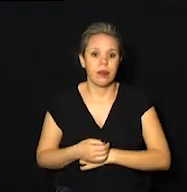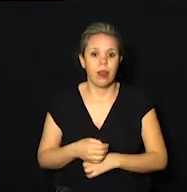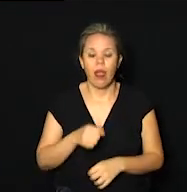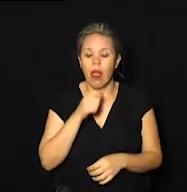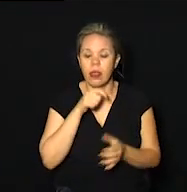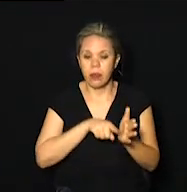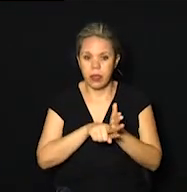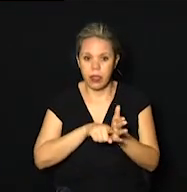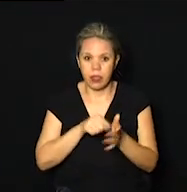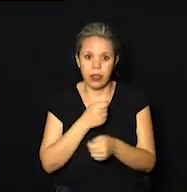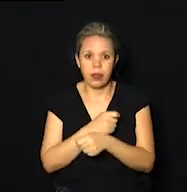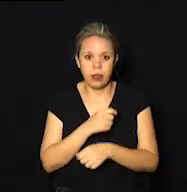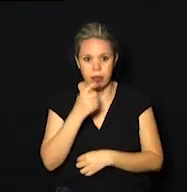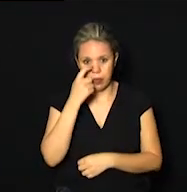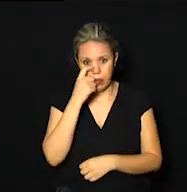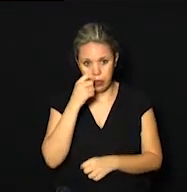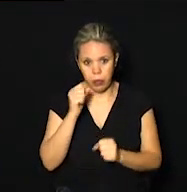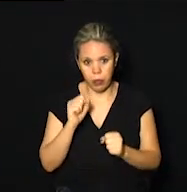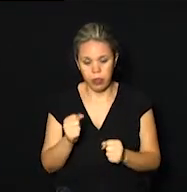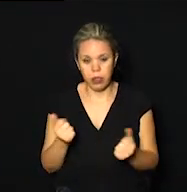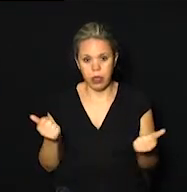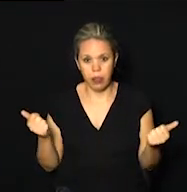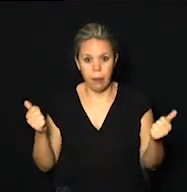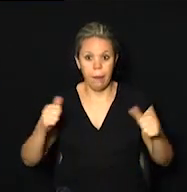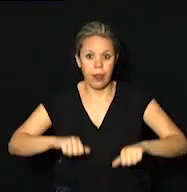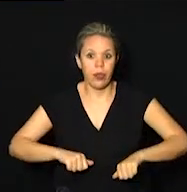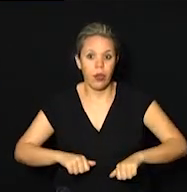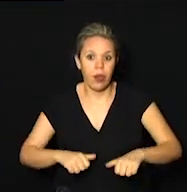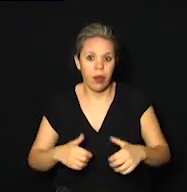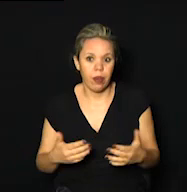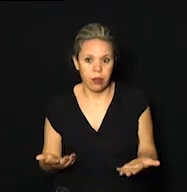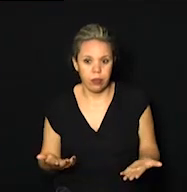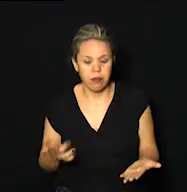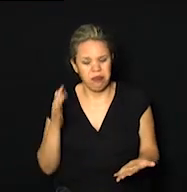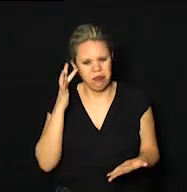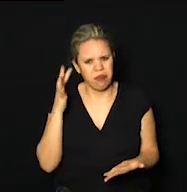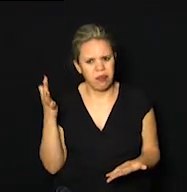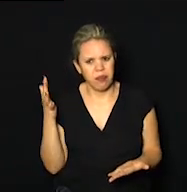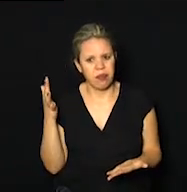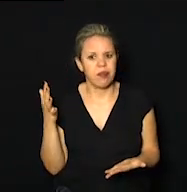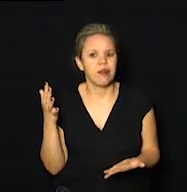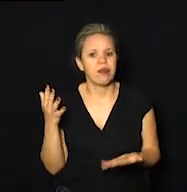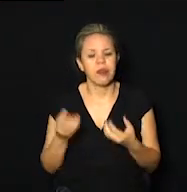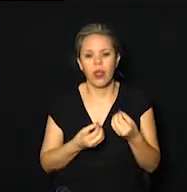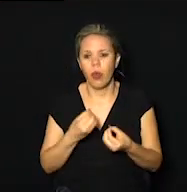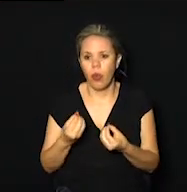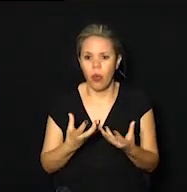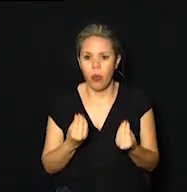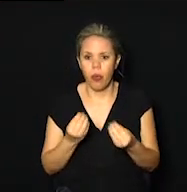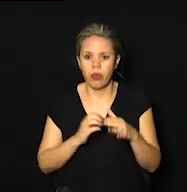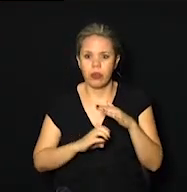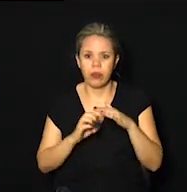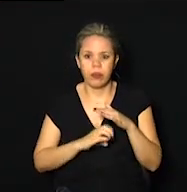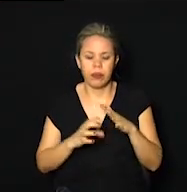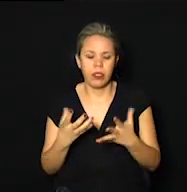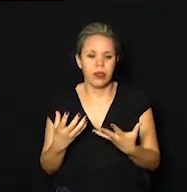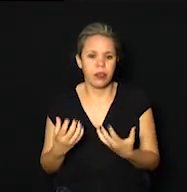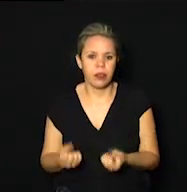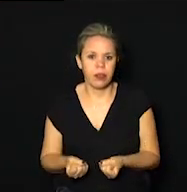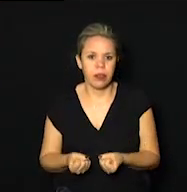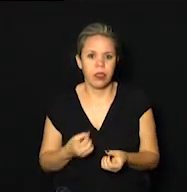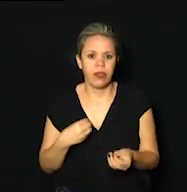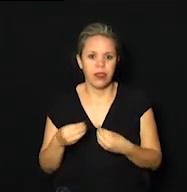a pesquisa do Observatório, poderia ter sido ainda pior. Dá para imaginar, como muitas empresas aderiram aí à